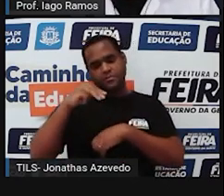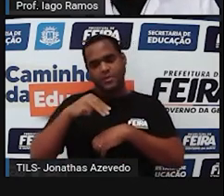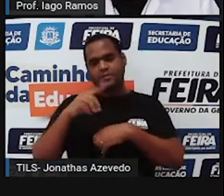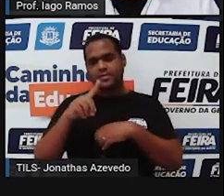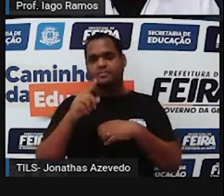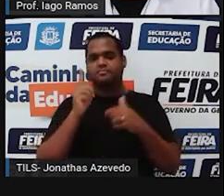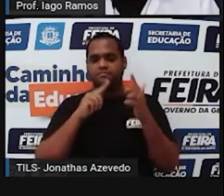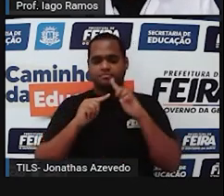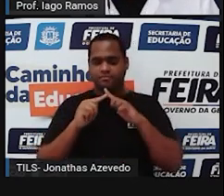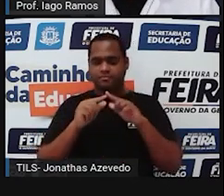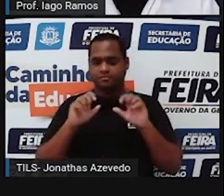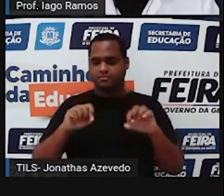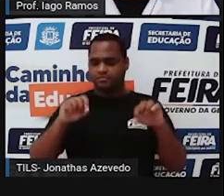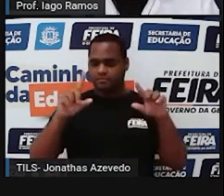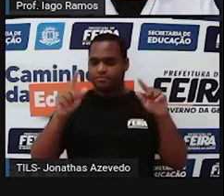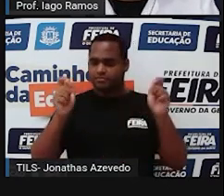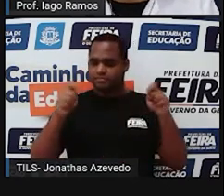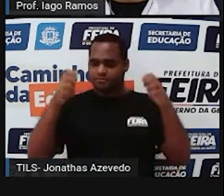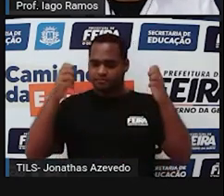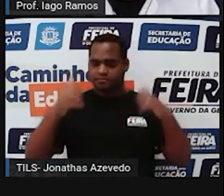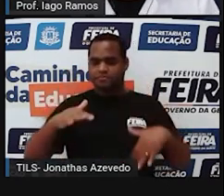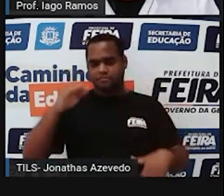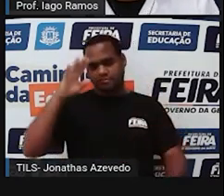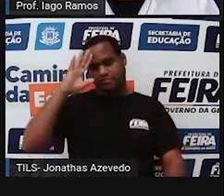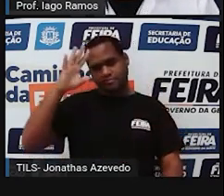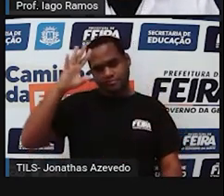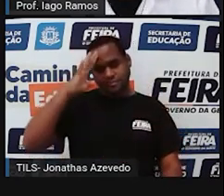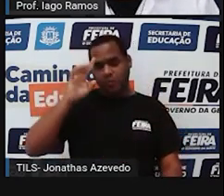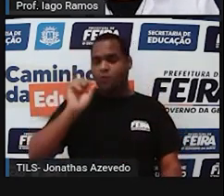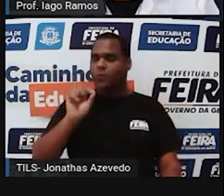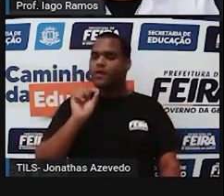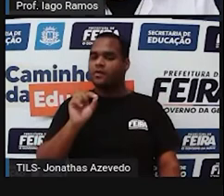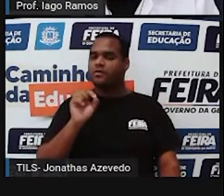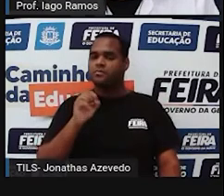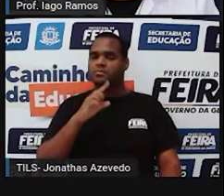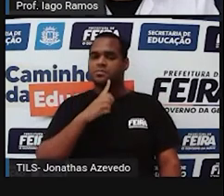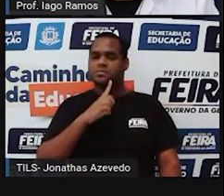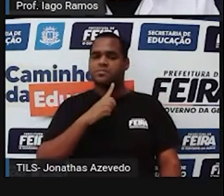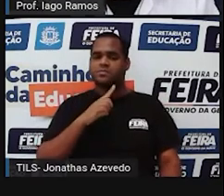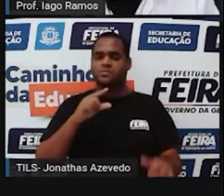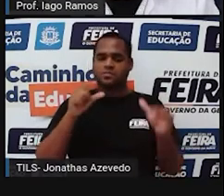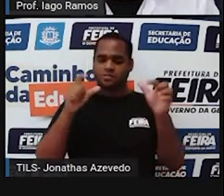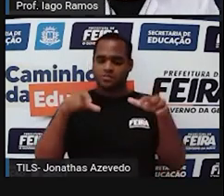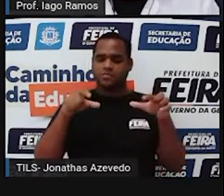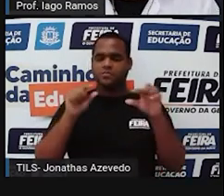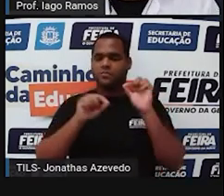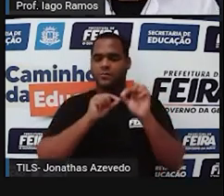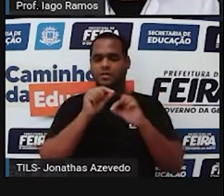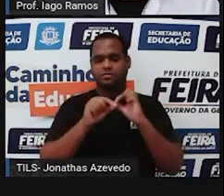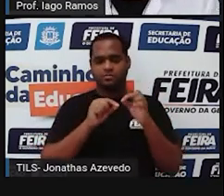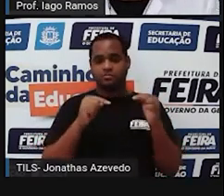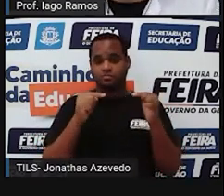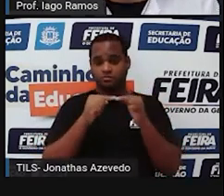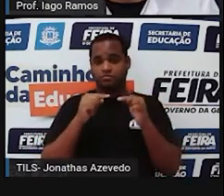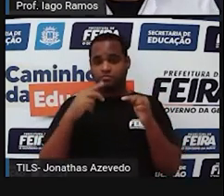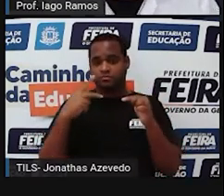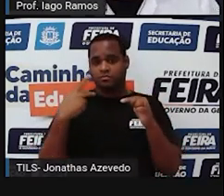contado ali na tela para você pensar onde é que você deve colocar essa corda